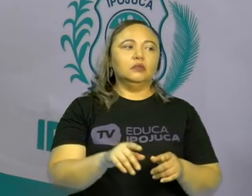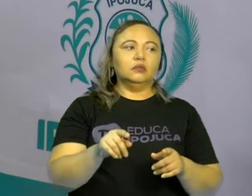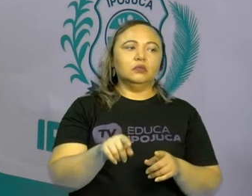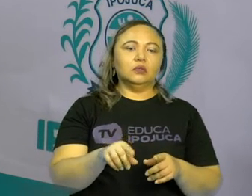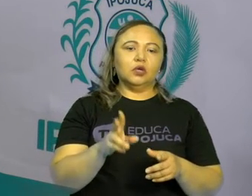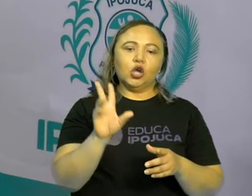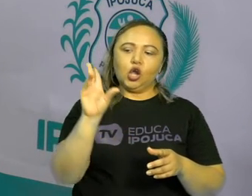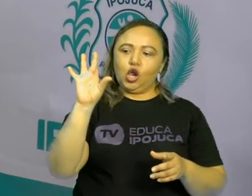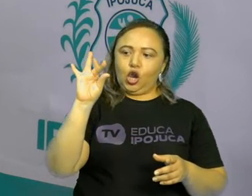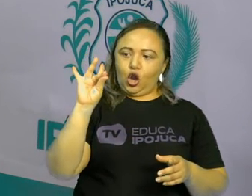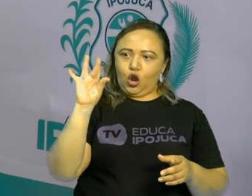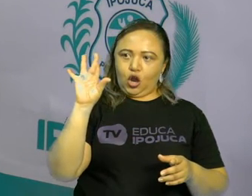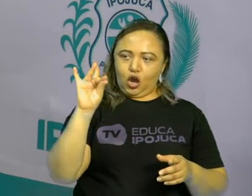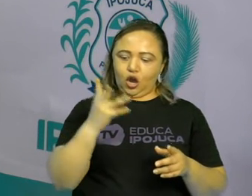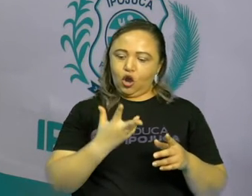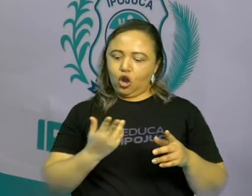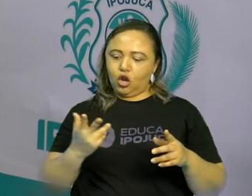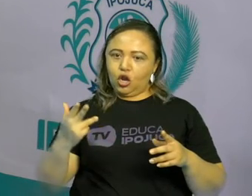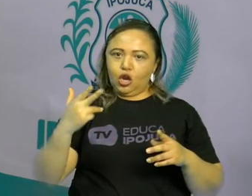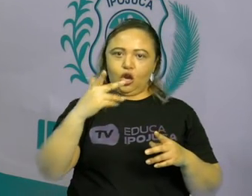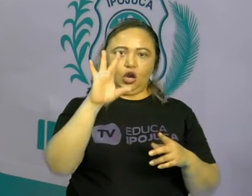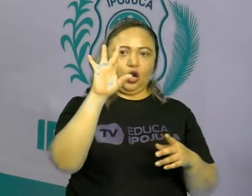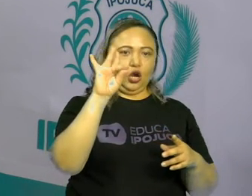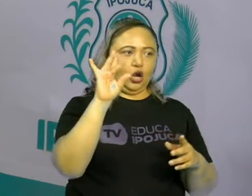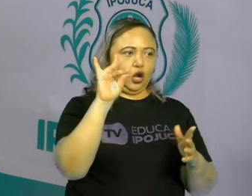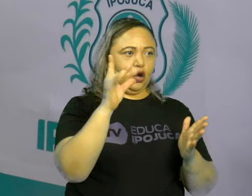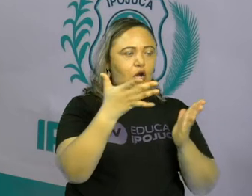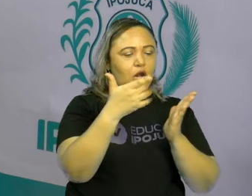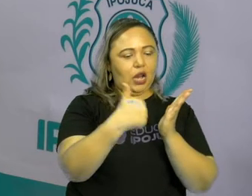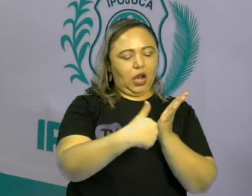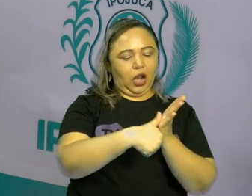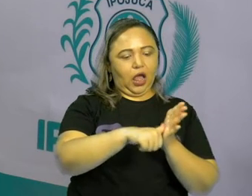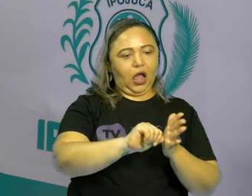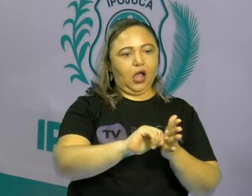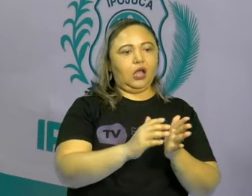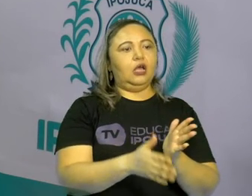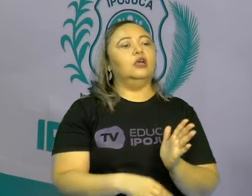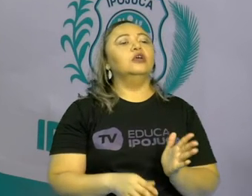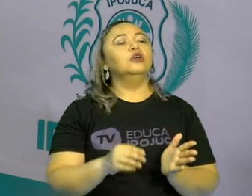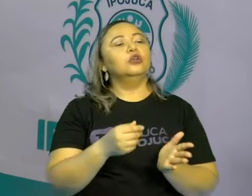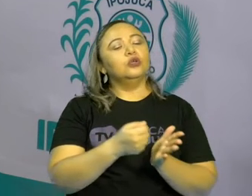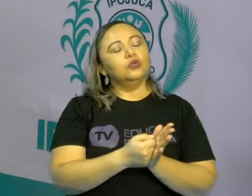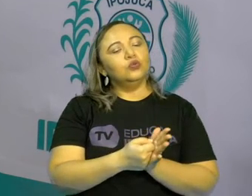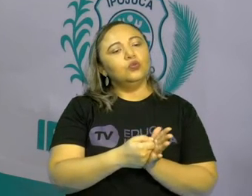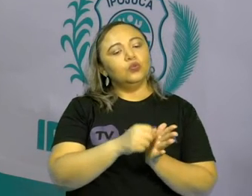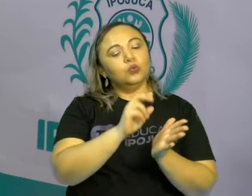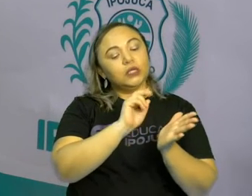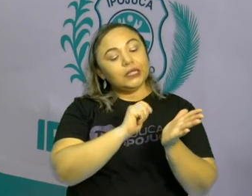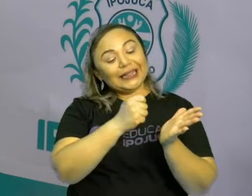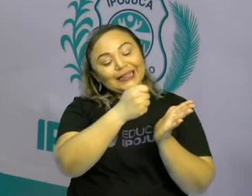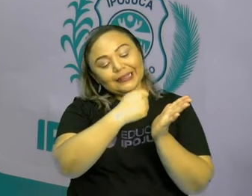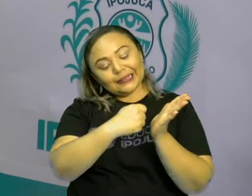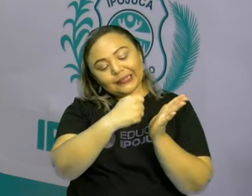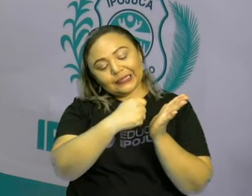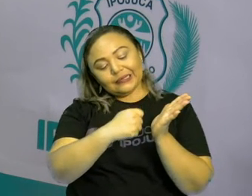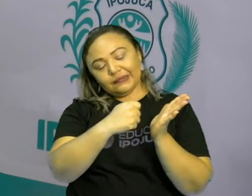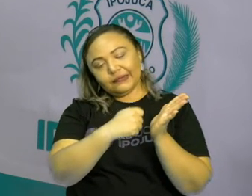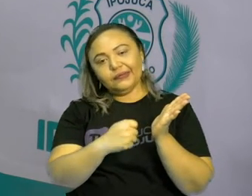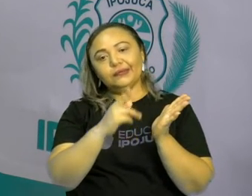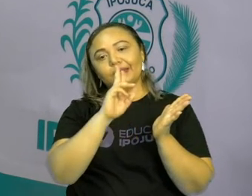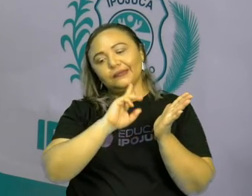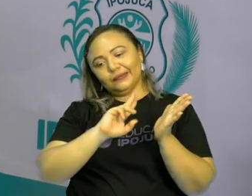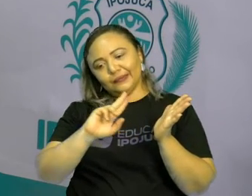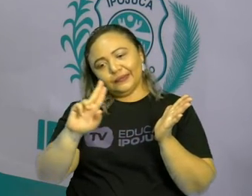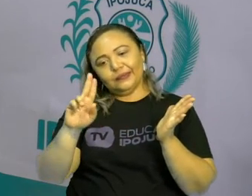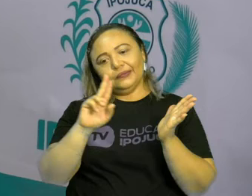vão colar em seu caderninho. Não esqueça de escrever, tá? O nome de cada